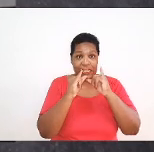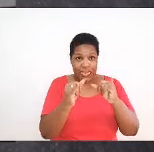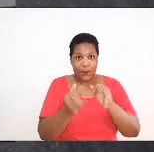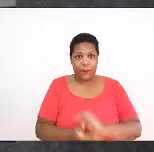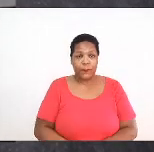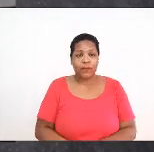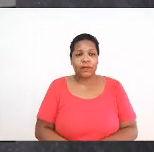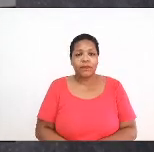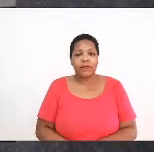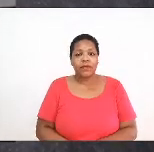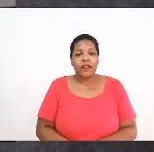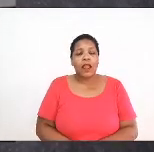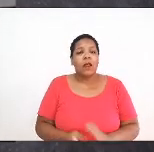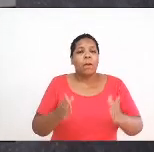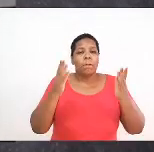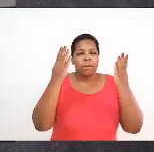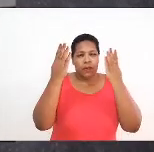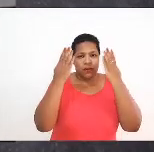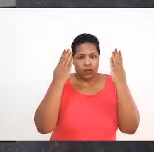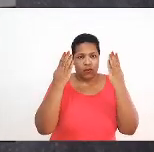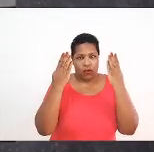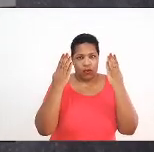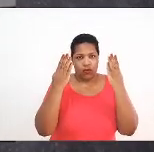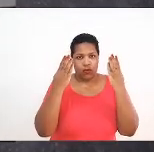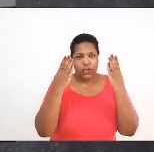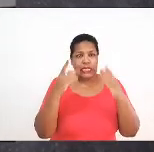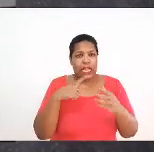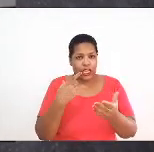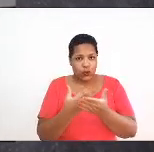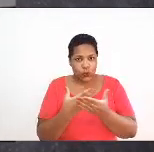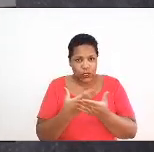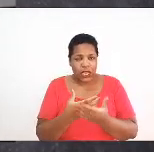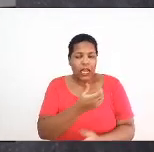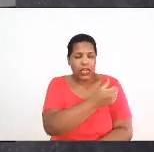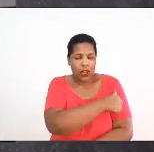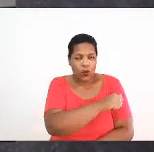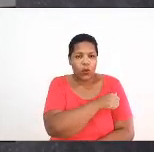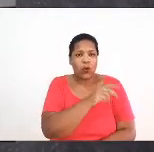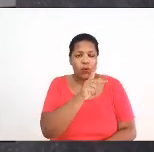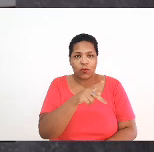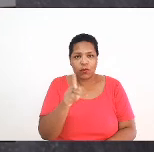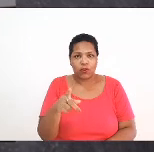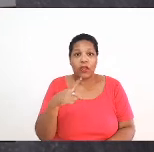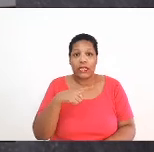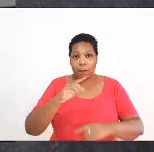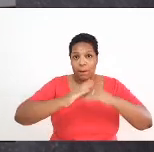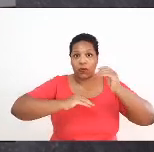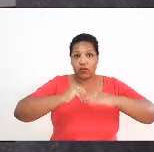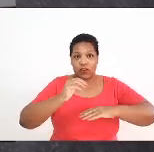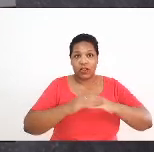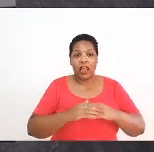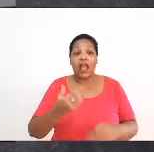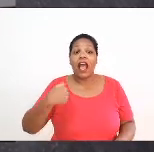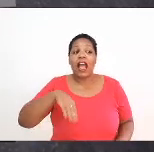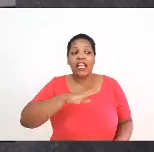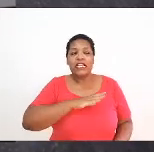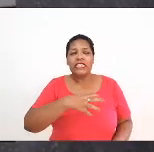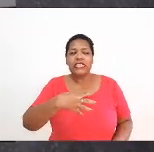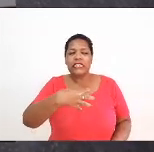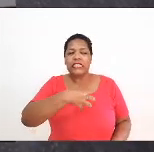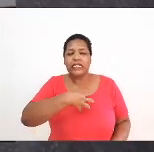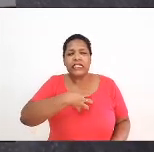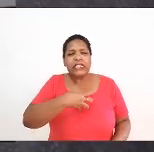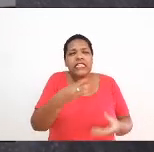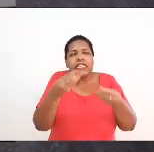sensíveis a todas as dificuldades que estão sendo vividas por vocês, aliás, elas